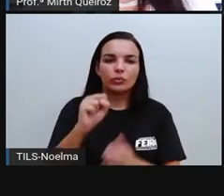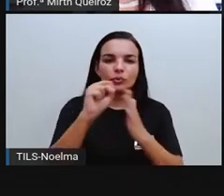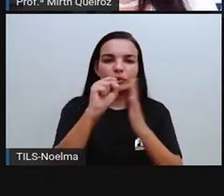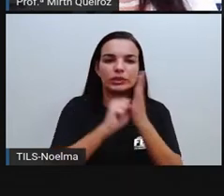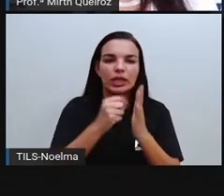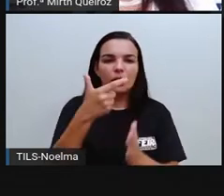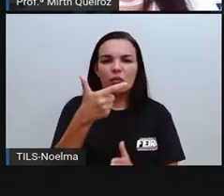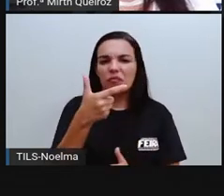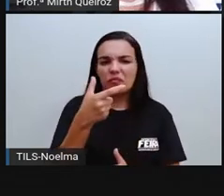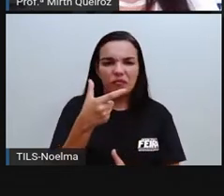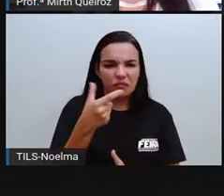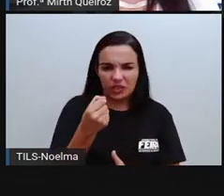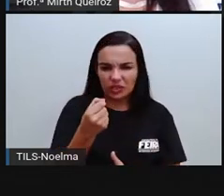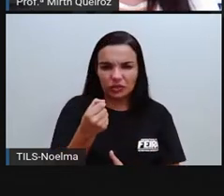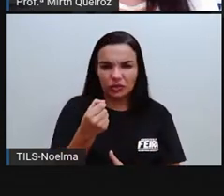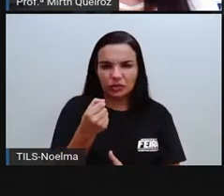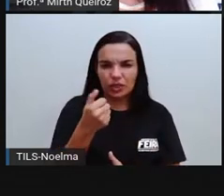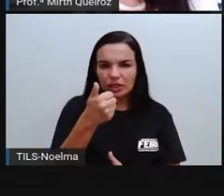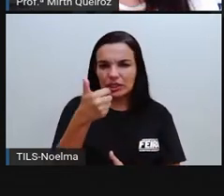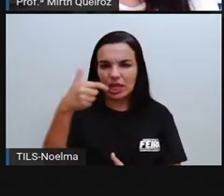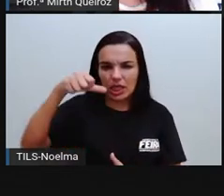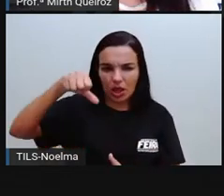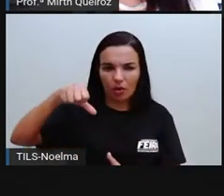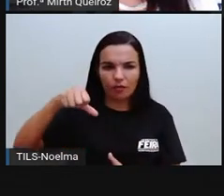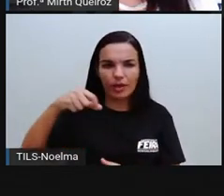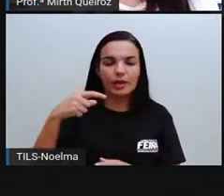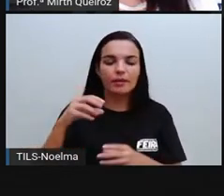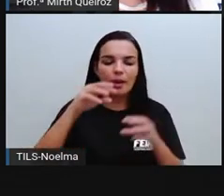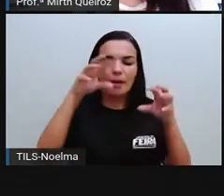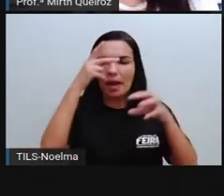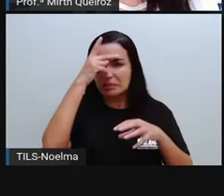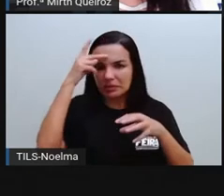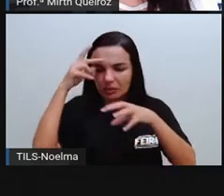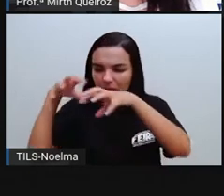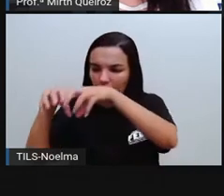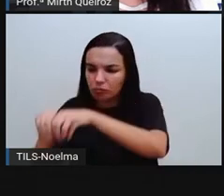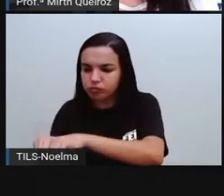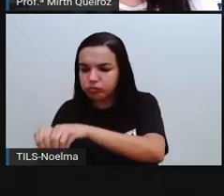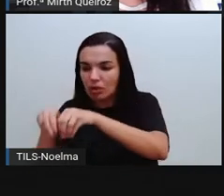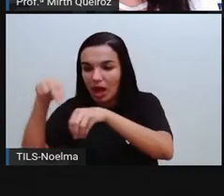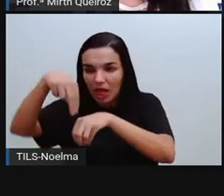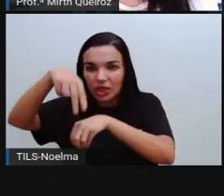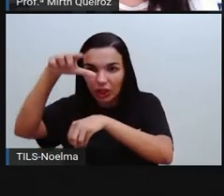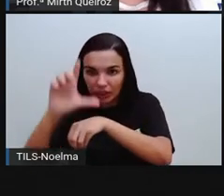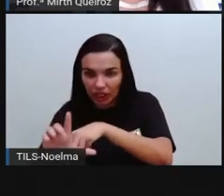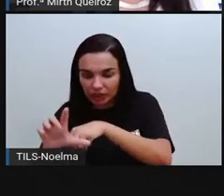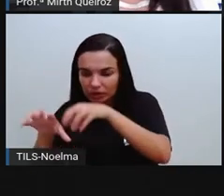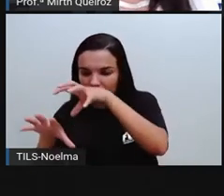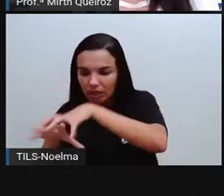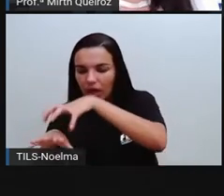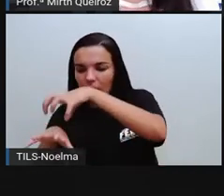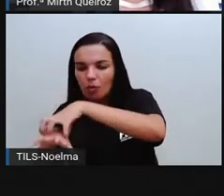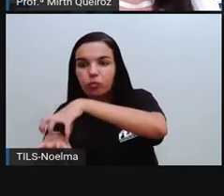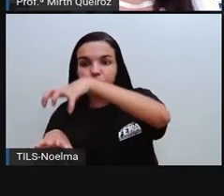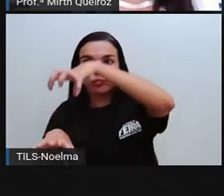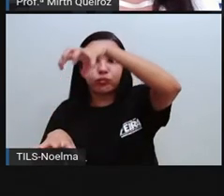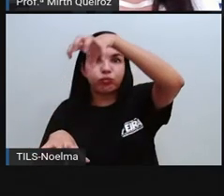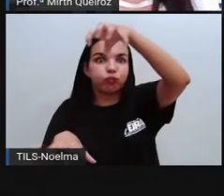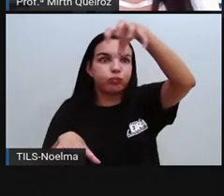Norte, devido ao ciclo da borracha, né? Que era a principal atividade econômica daquela época. Então,